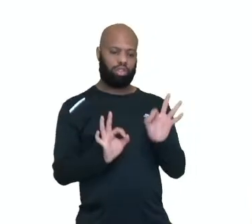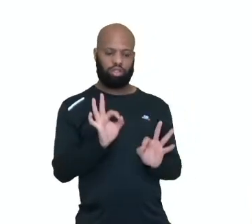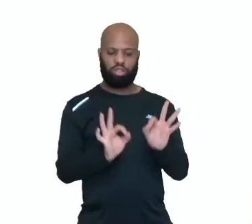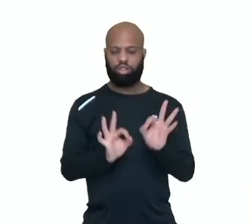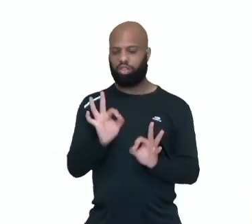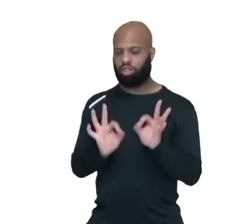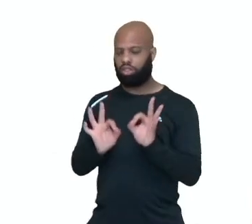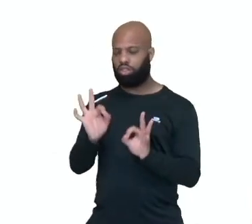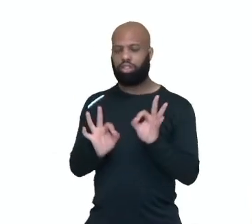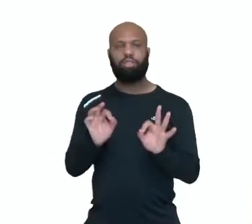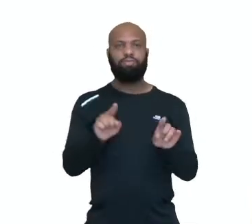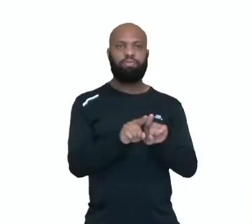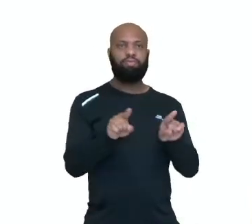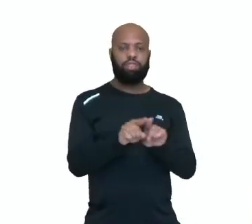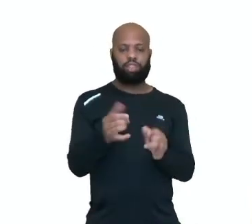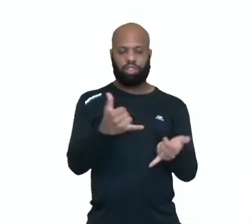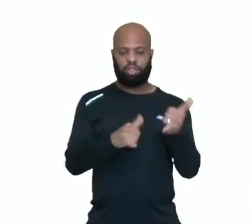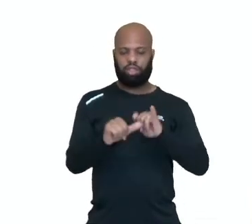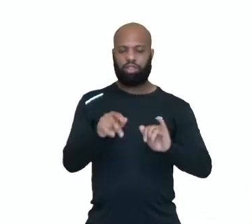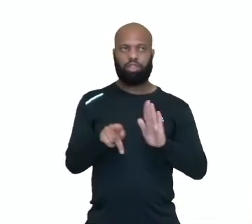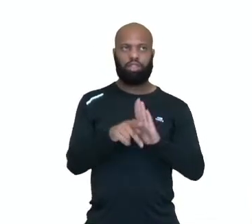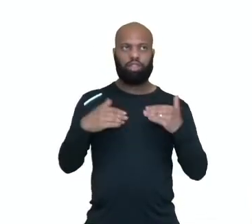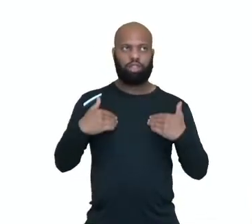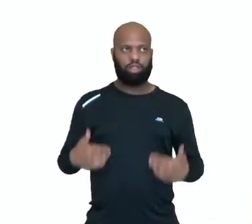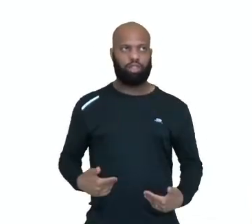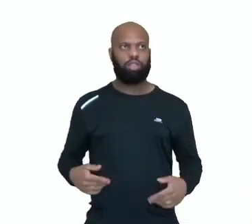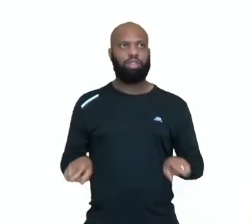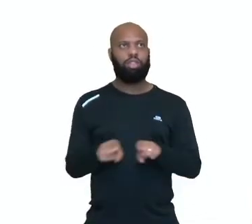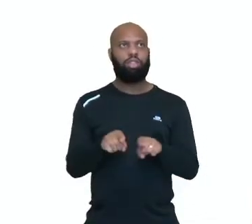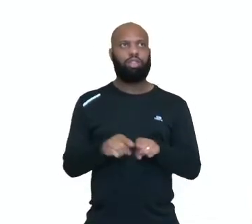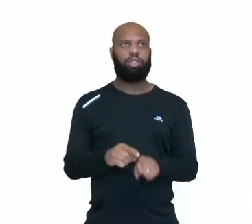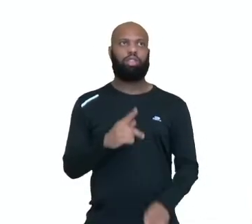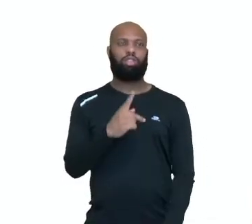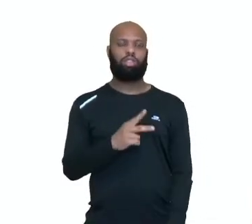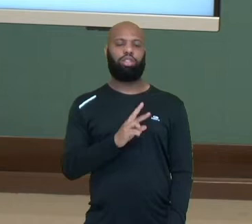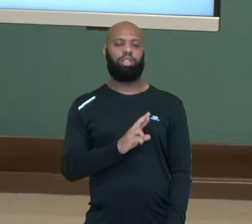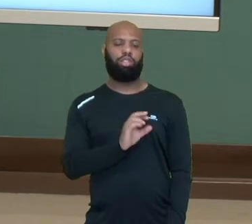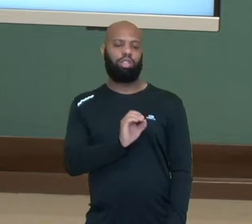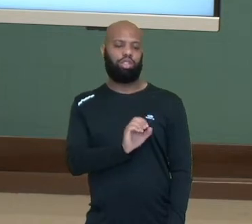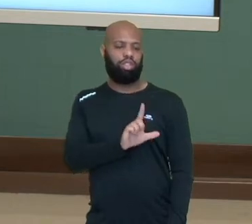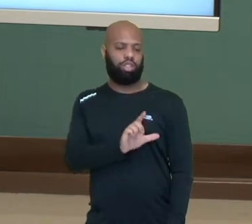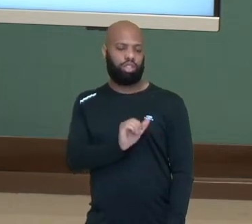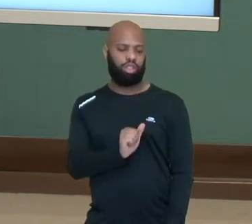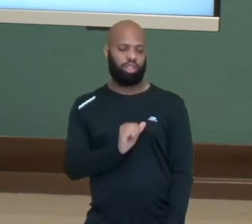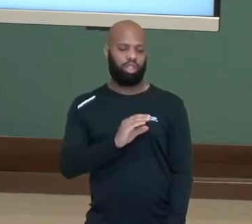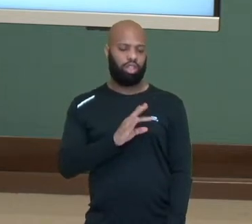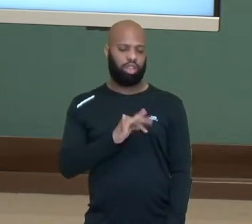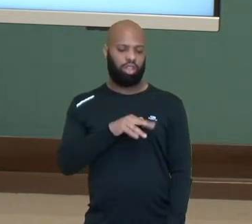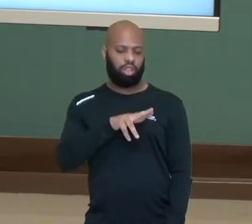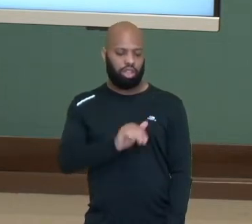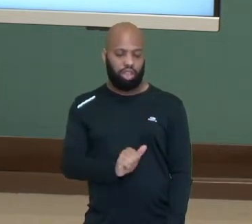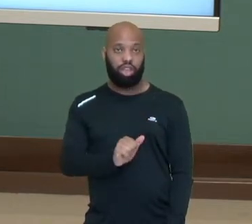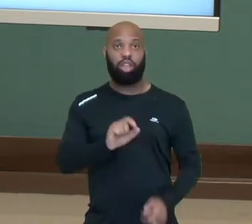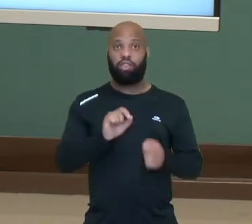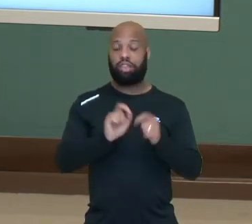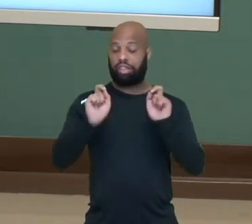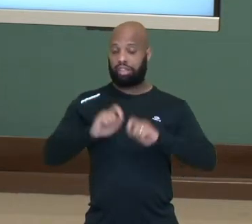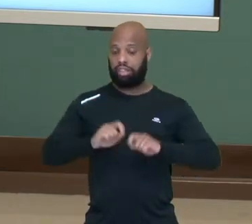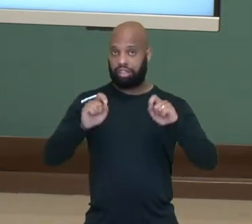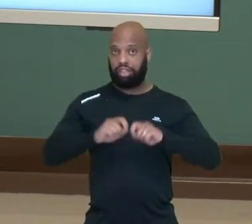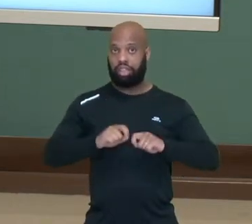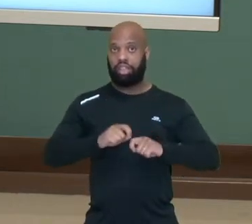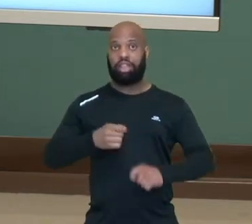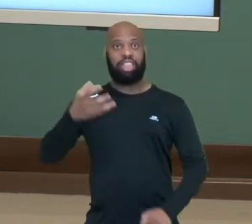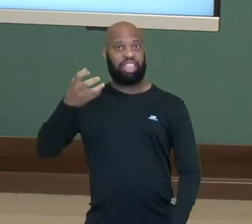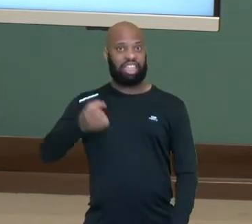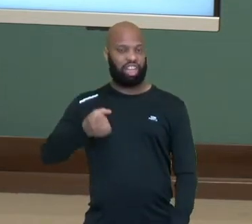as reações químicas do corpo, certo? A prolactina, né? Que vai permitir, por exemplo, a produção do leite, tá? Nas mães,